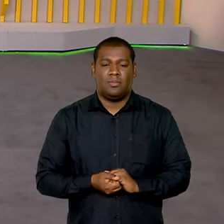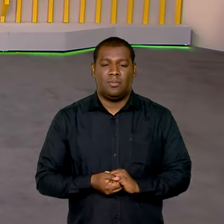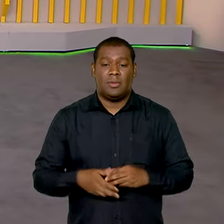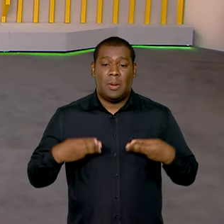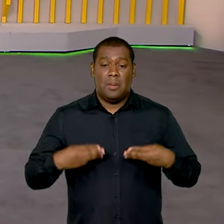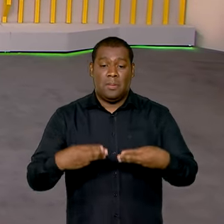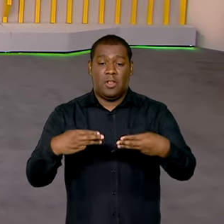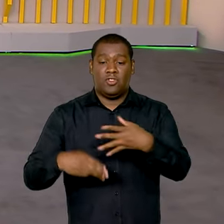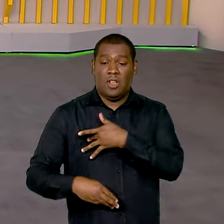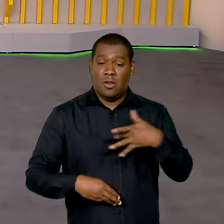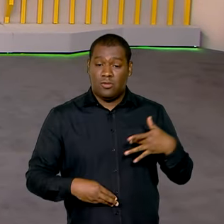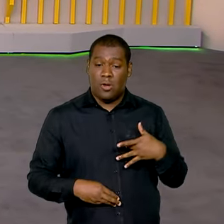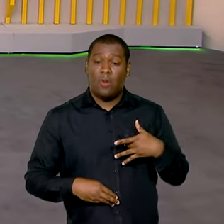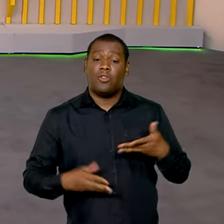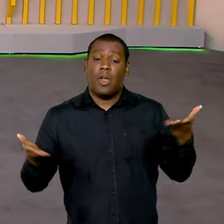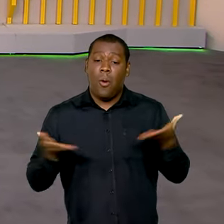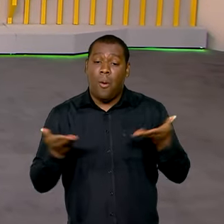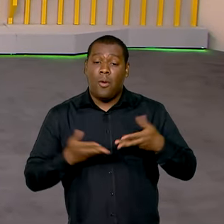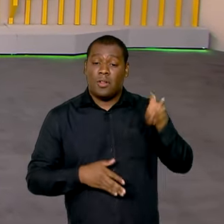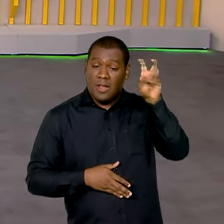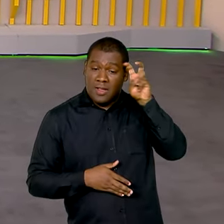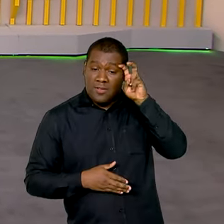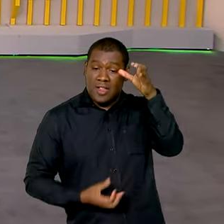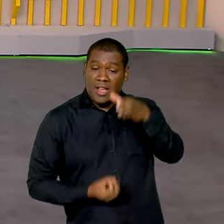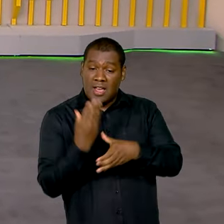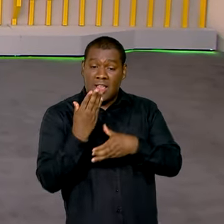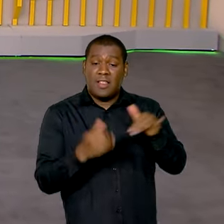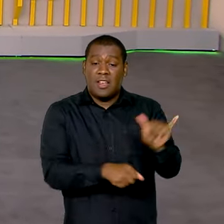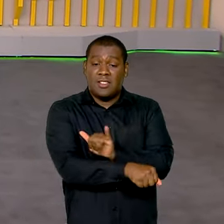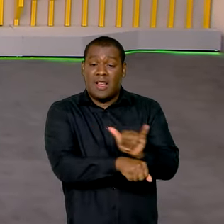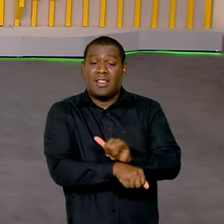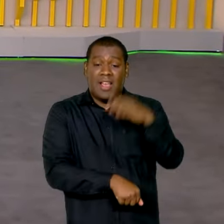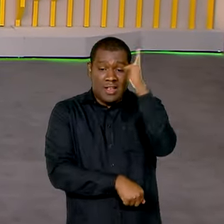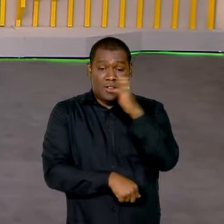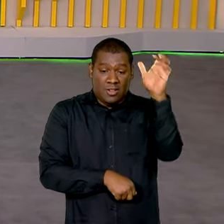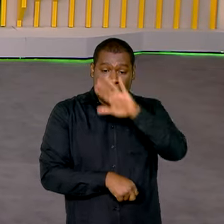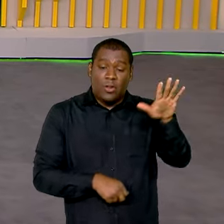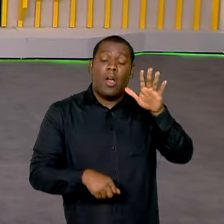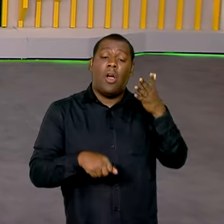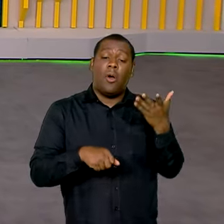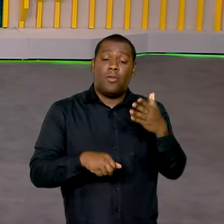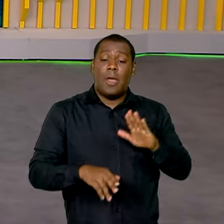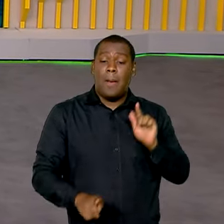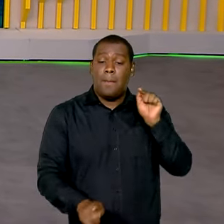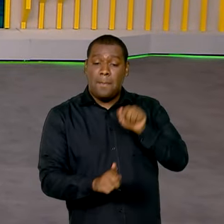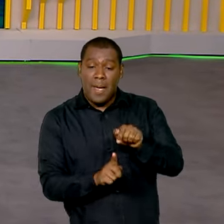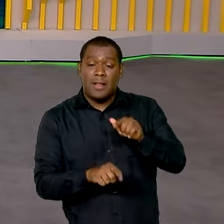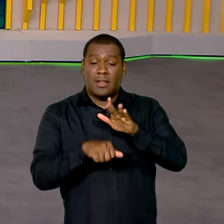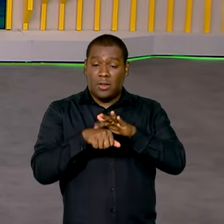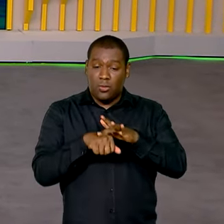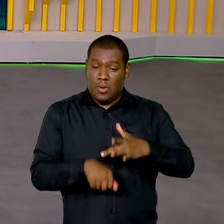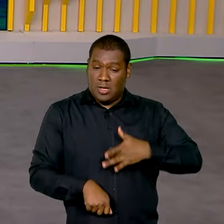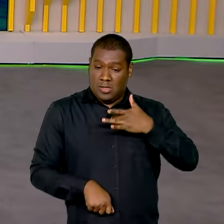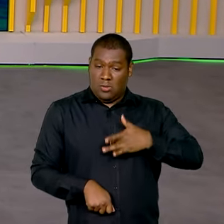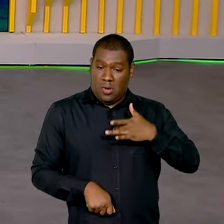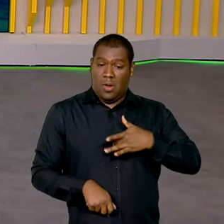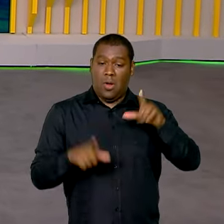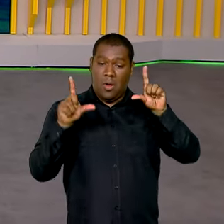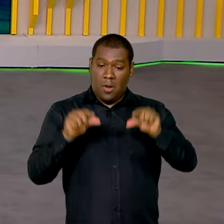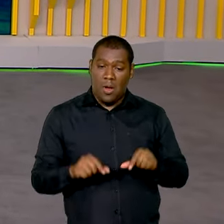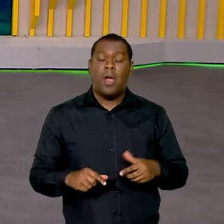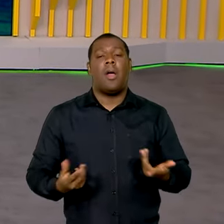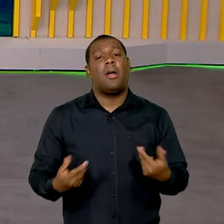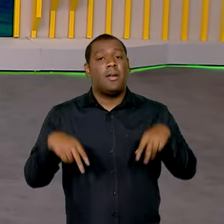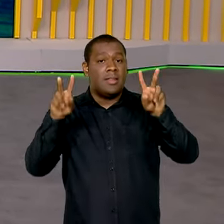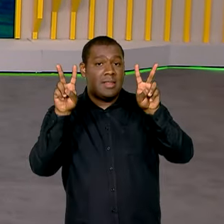O Ministério da Saúde lançou nesta quinta-feira a campanha nacional de combate à tuberculose com o tema Tuberculose, não